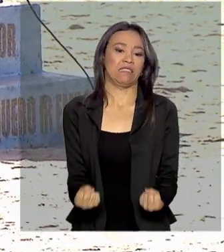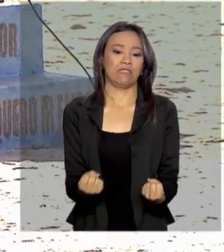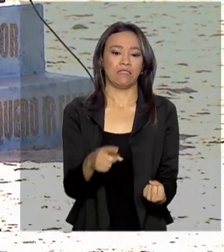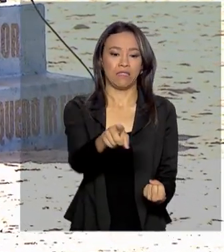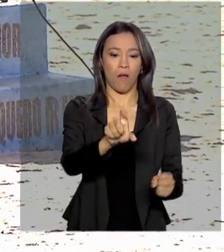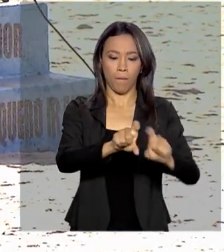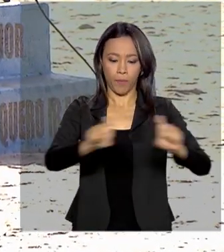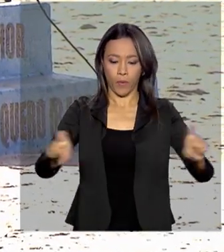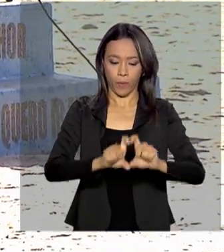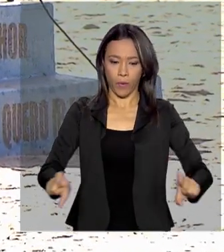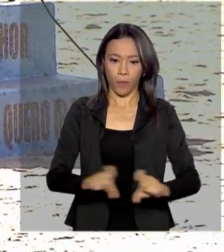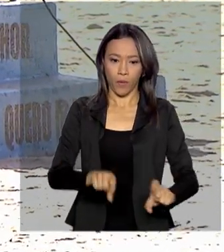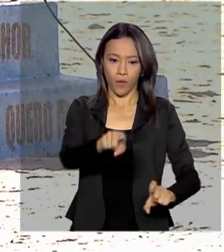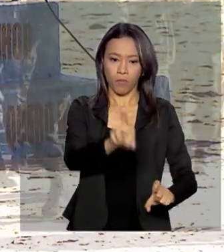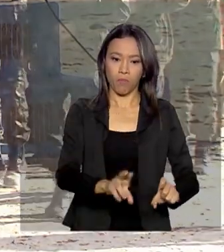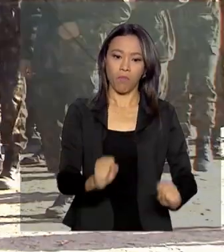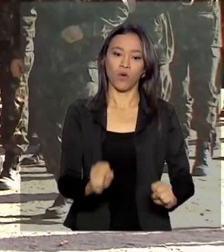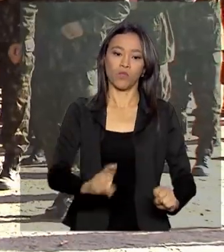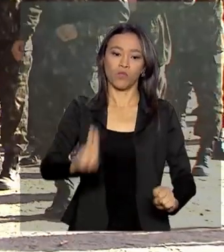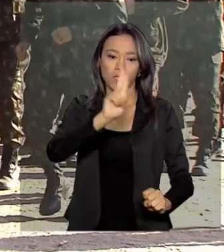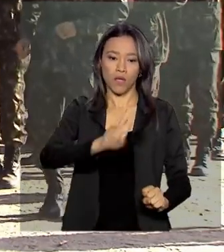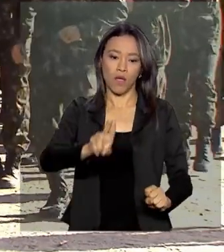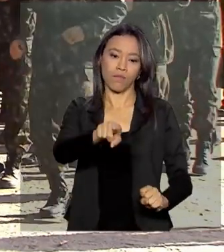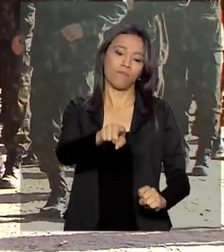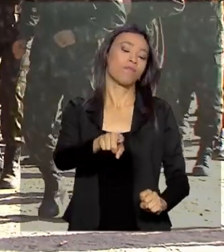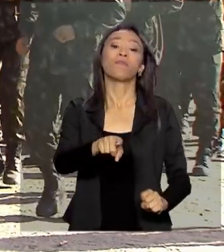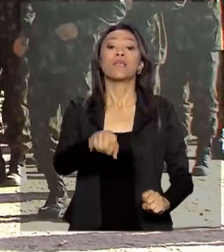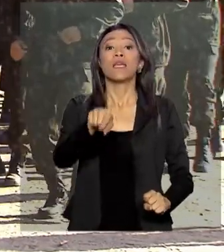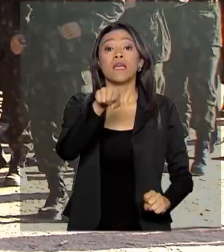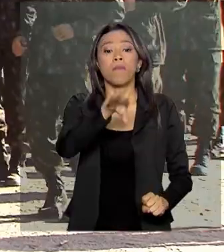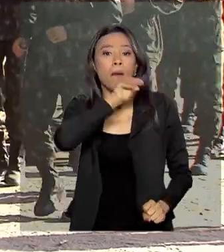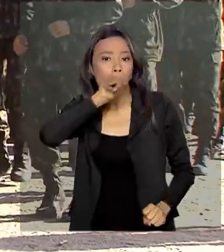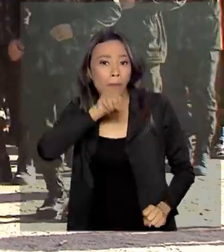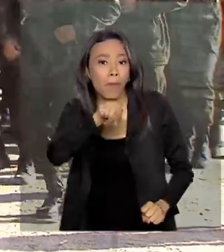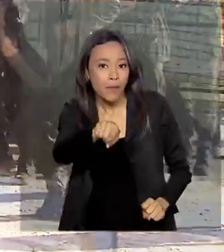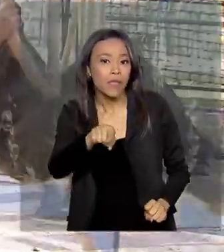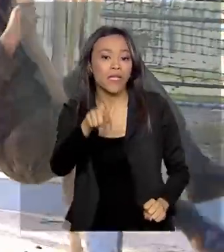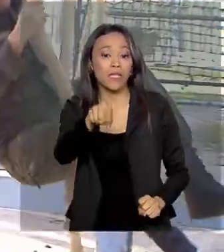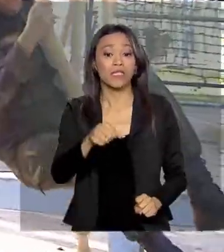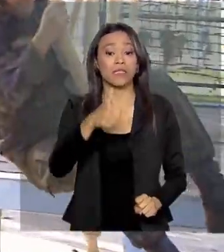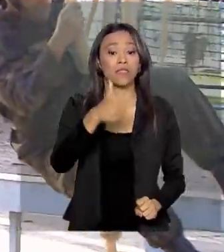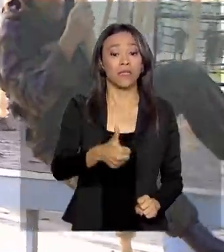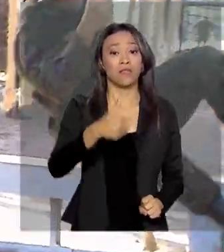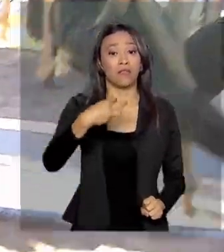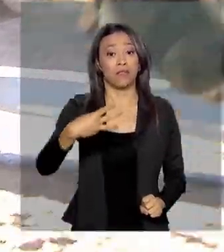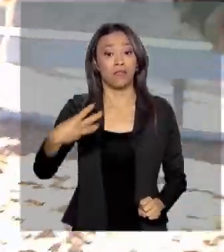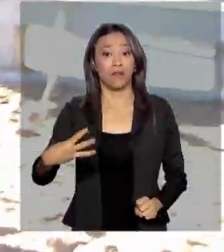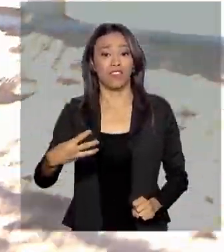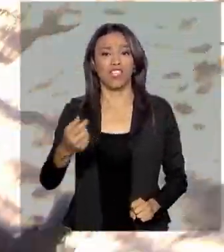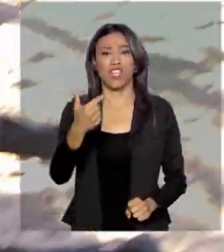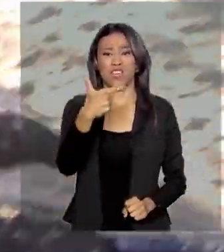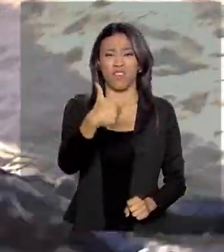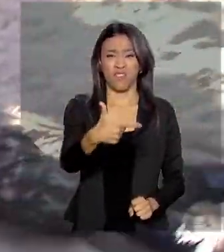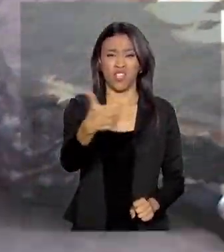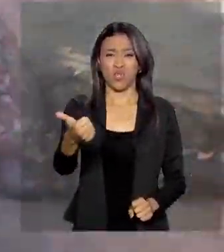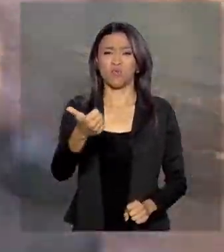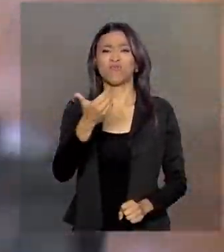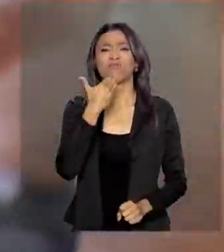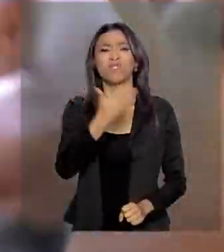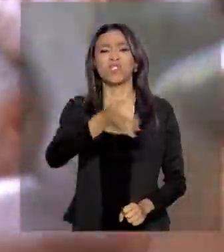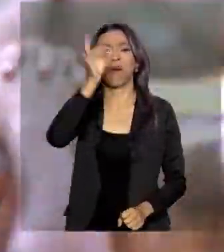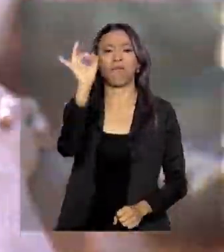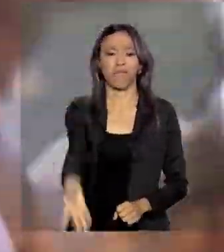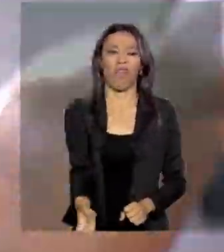frases que os alunos podem usar. Nesta turma, 133 começaram. 21 pediram para ir embora.